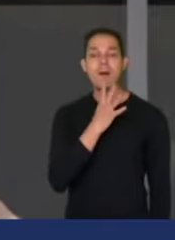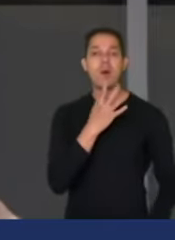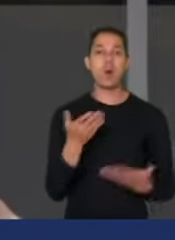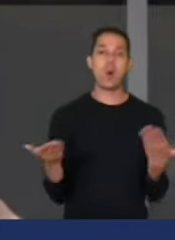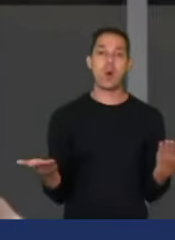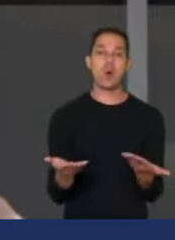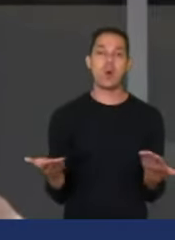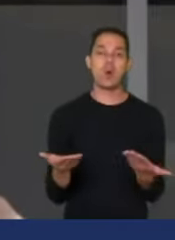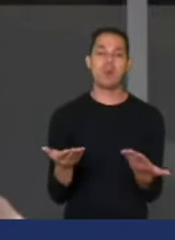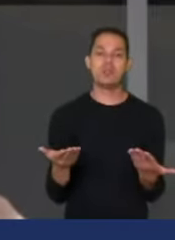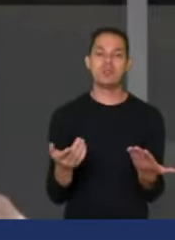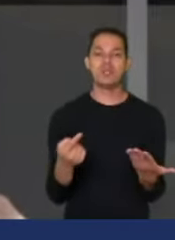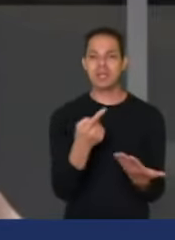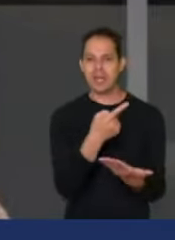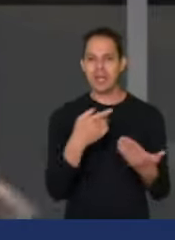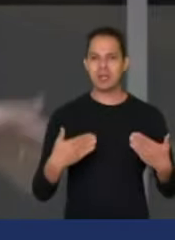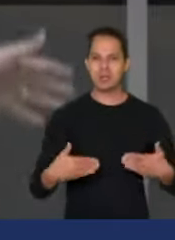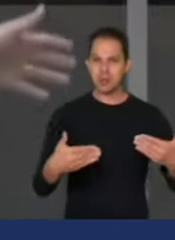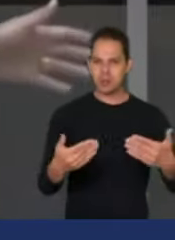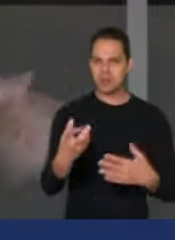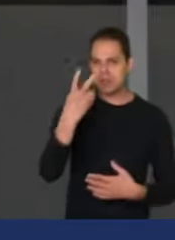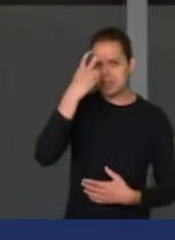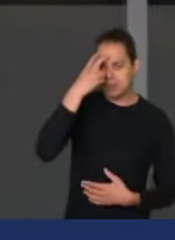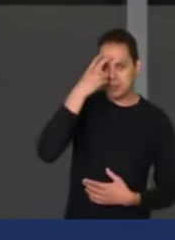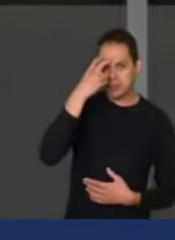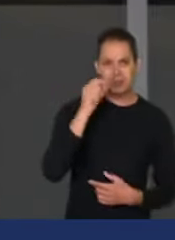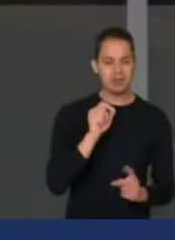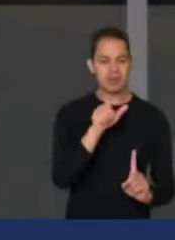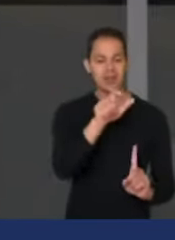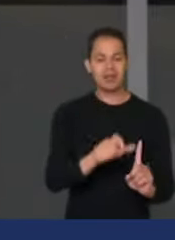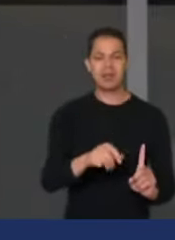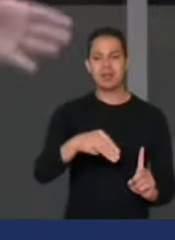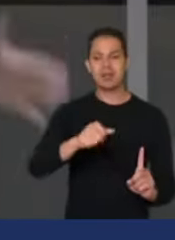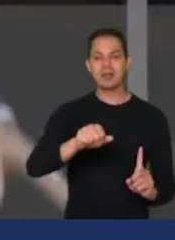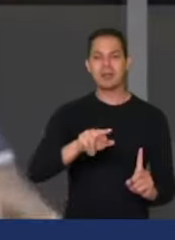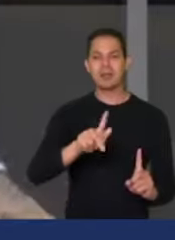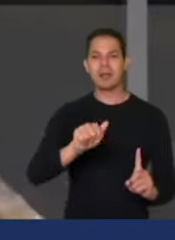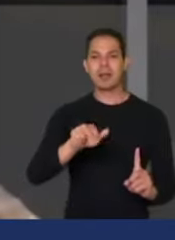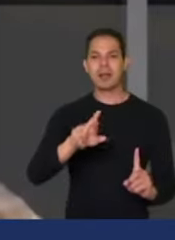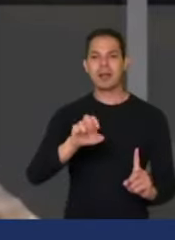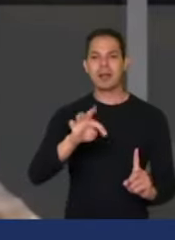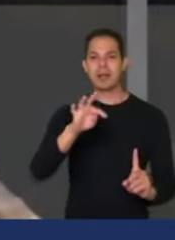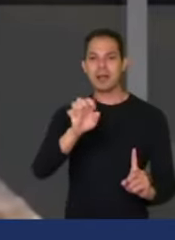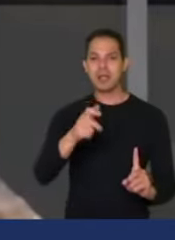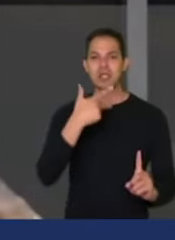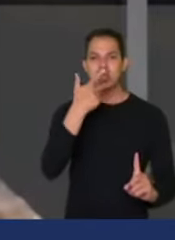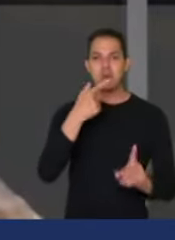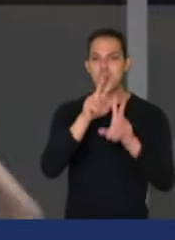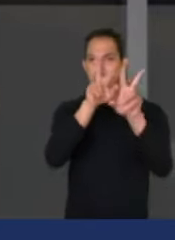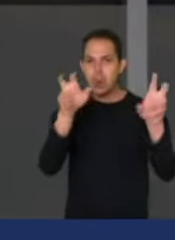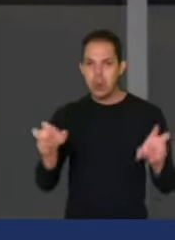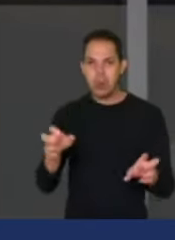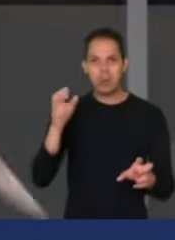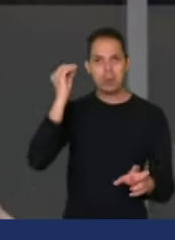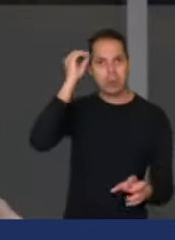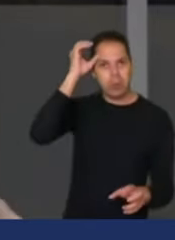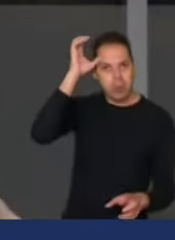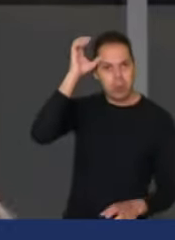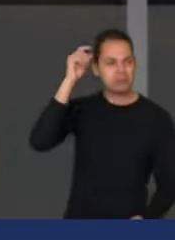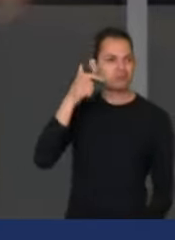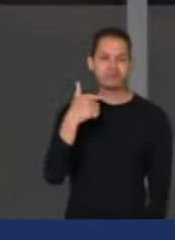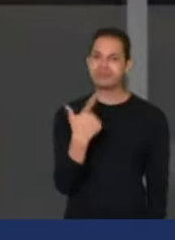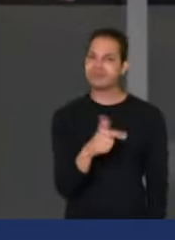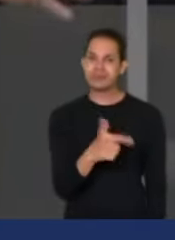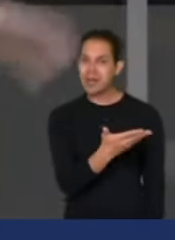no Ministério da Cultura, Margarete Menezes, que não sabe nem falar sobre o setor. Temos uma ministra